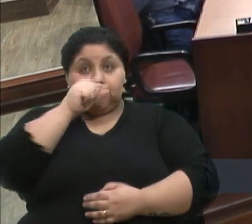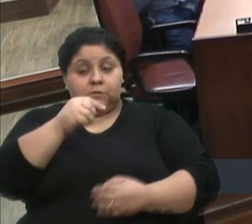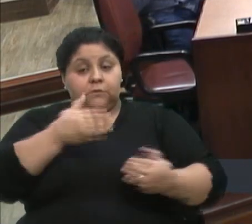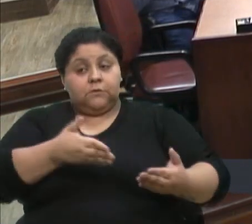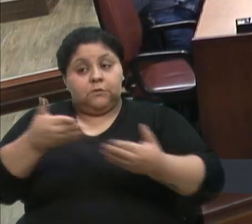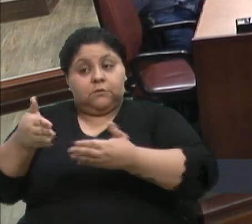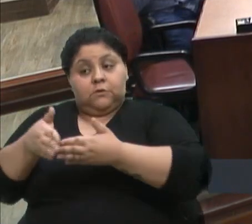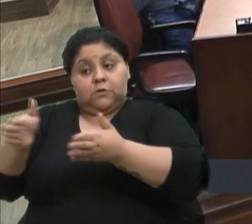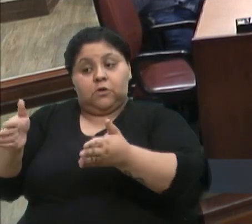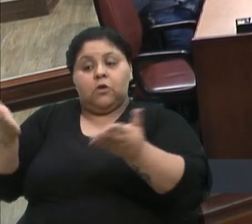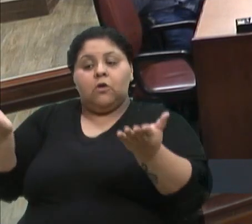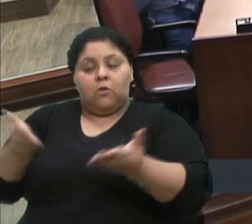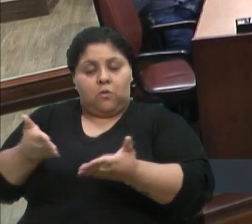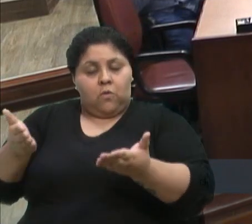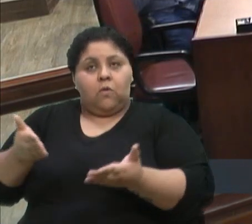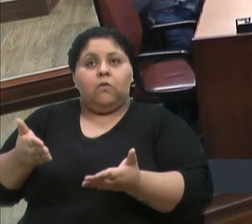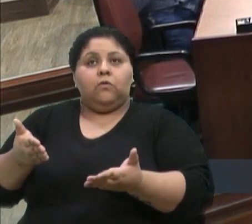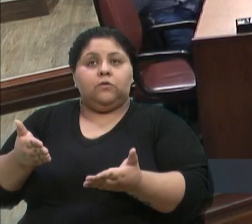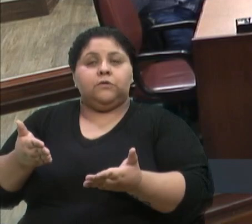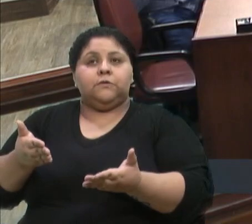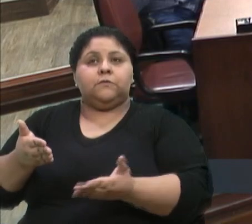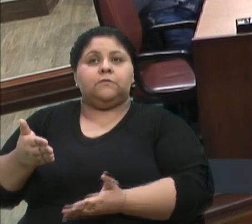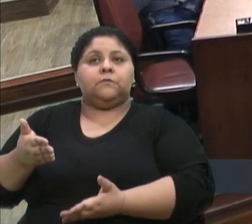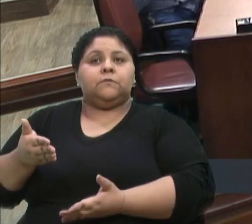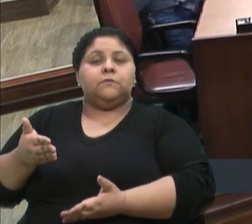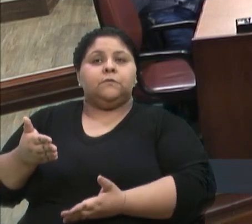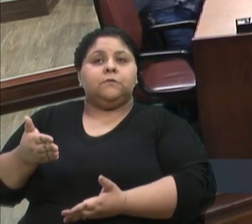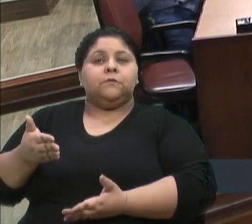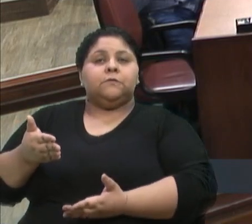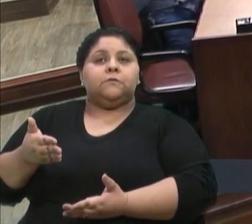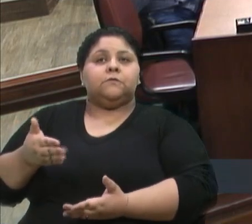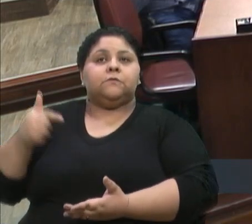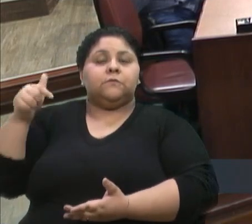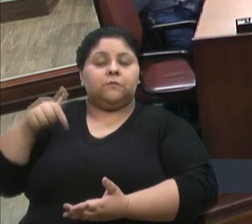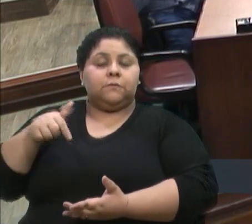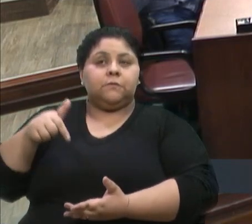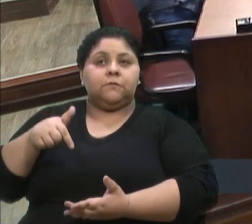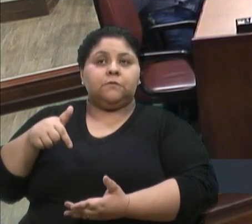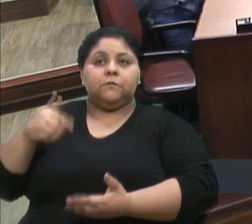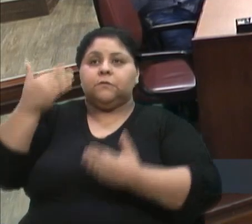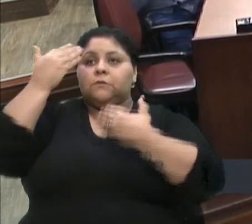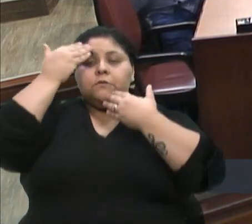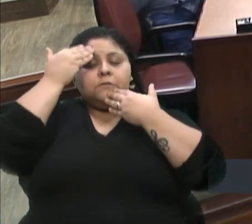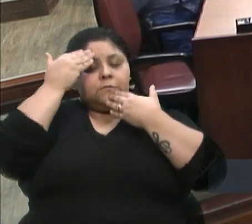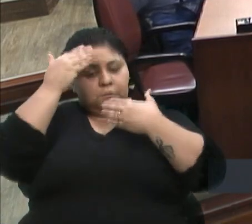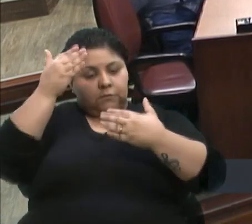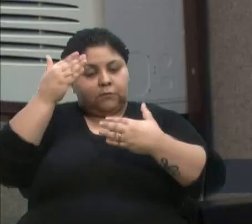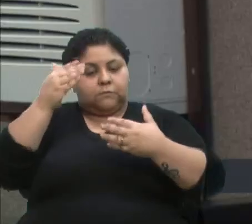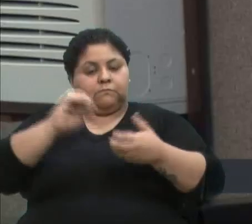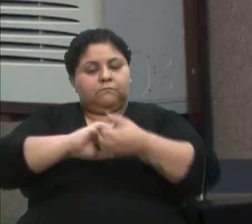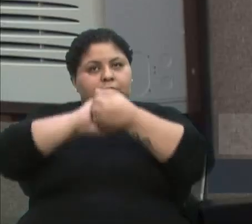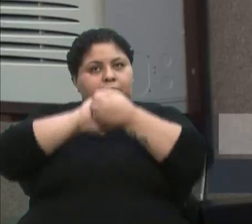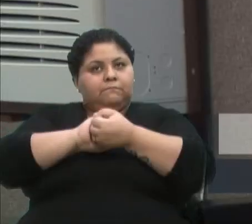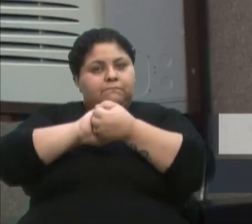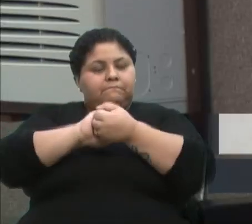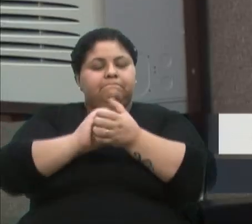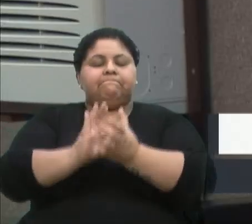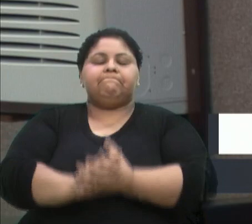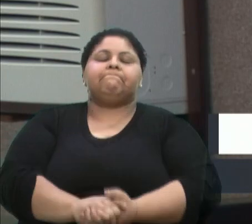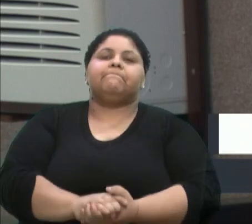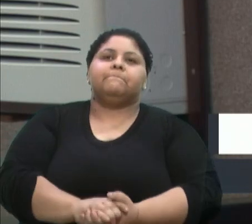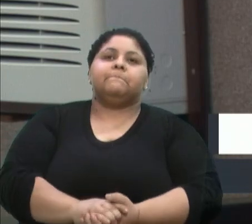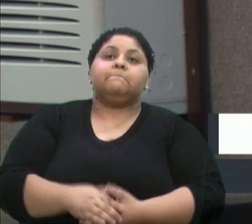espaço hoje, não pude falar ali na tribuna, mas aqui restabelecer e agradecer a parceria do colega. Olha,